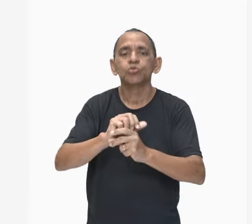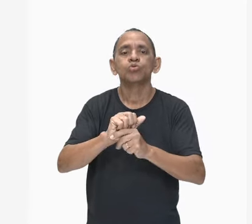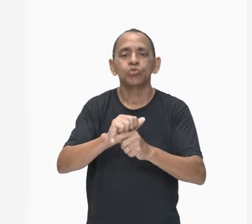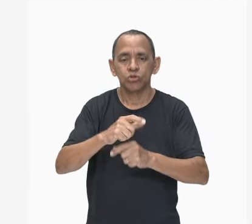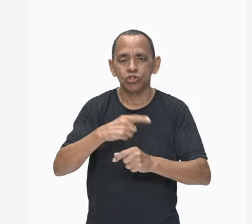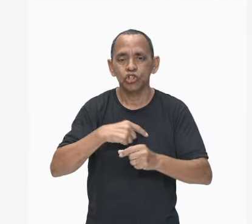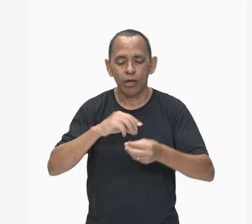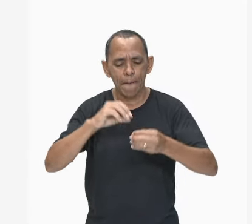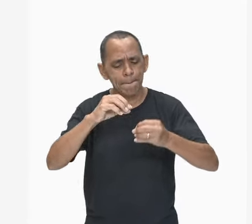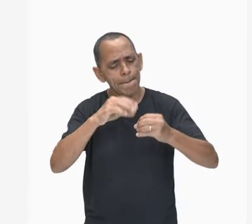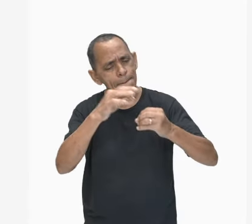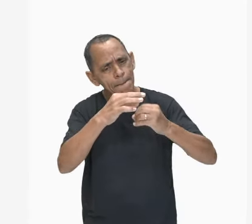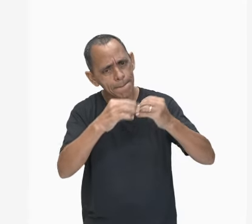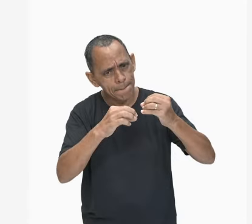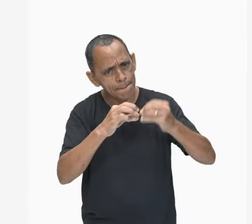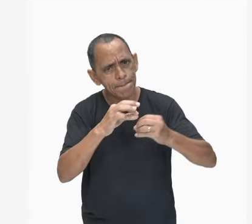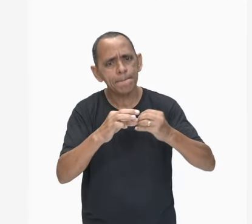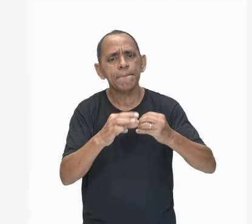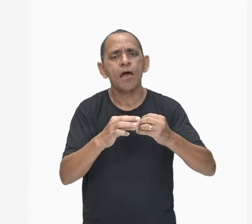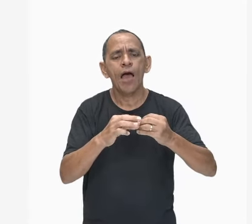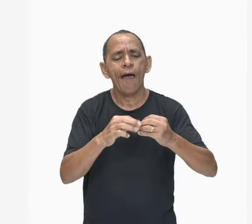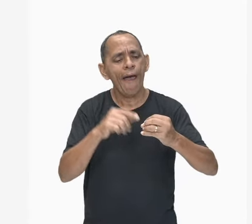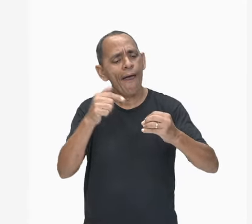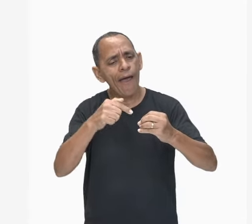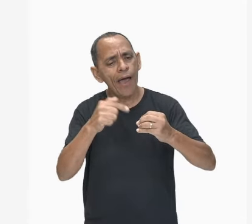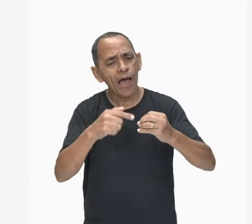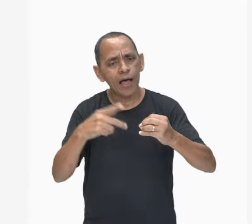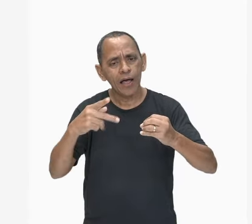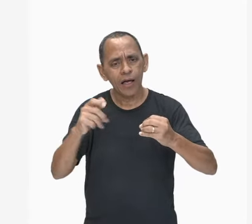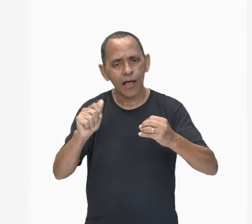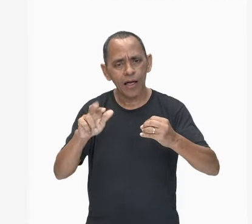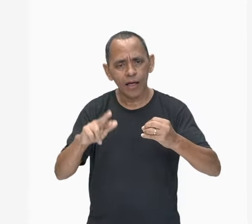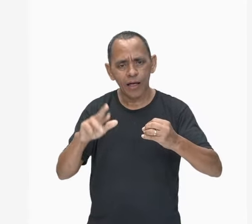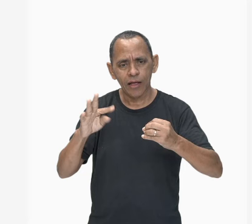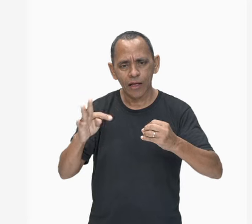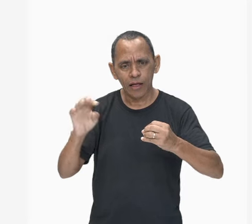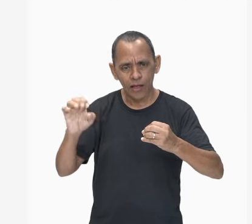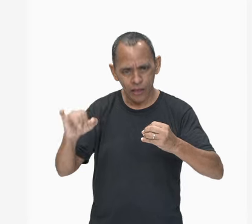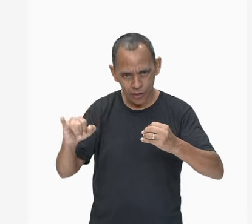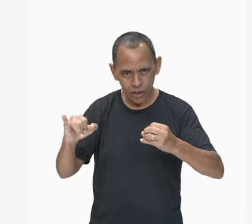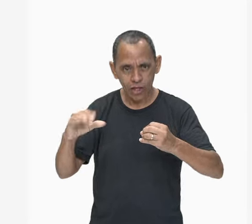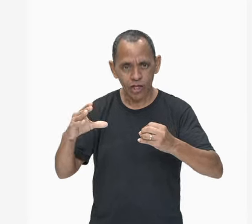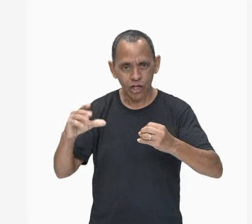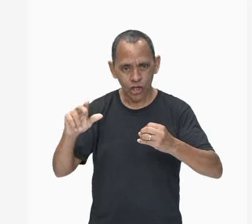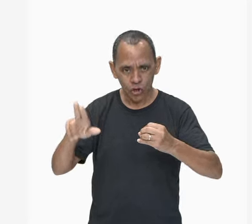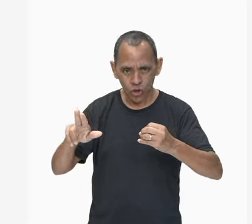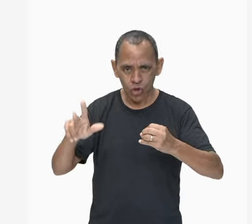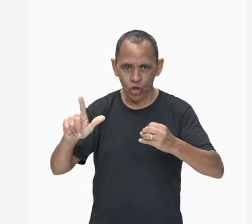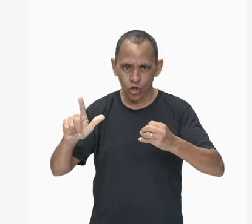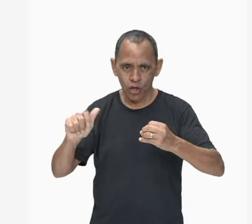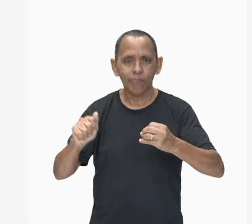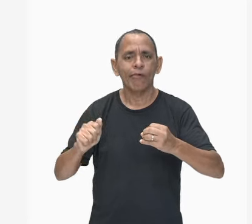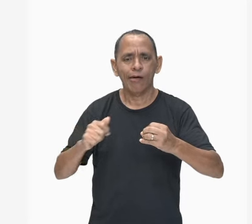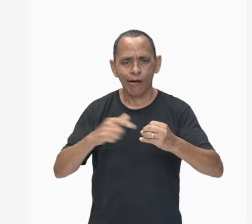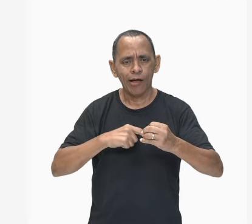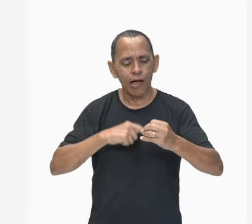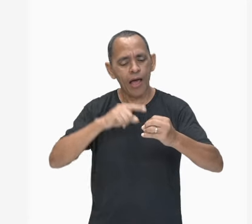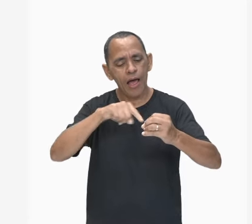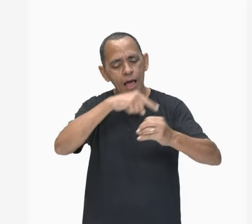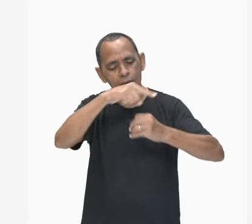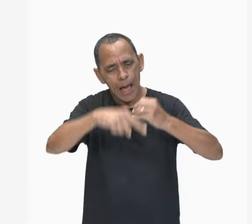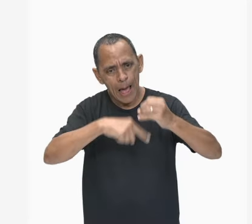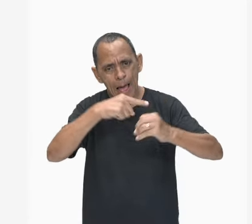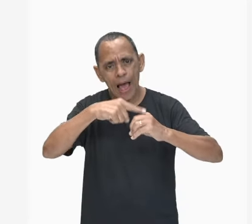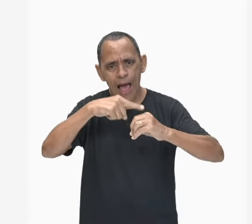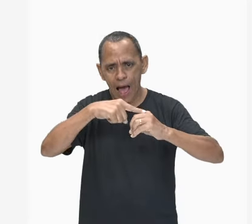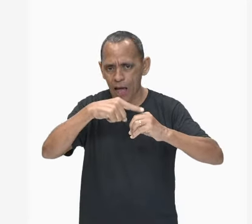essas partículas, elas são, ela é o quê? O átomo. Aí você tem aí a nossa introdução à carga elétrica. É